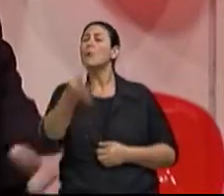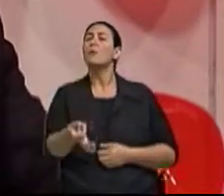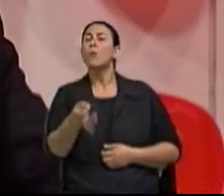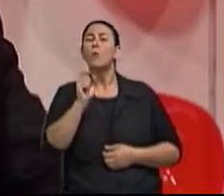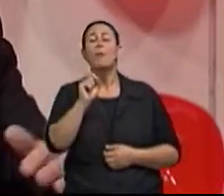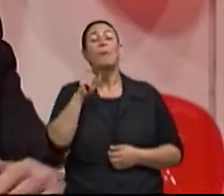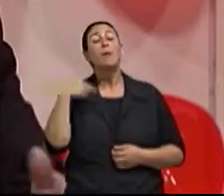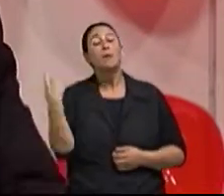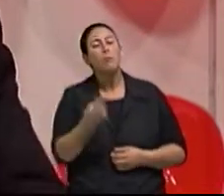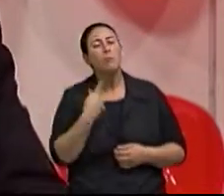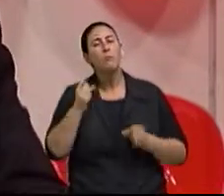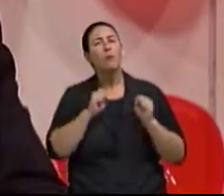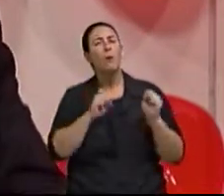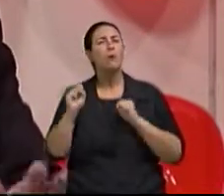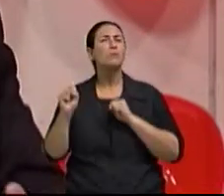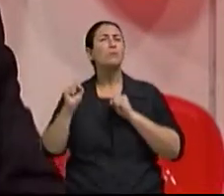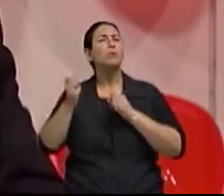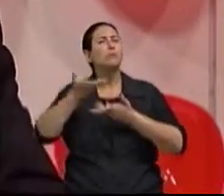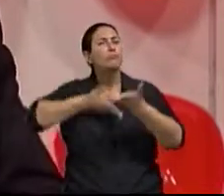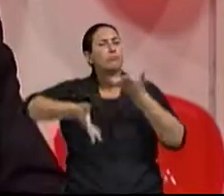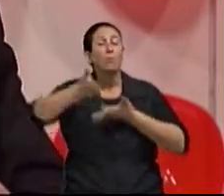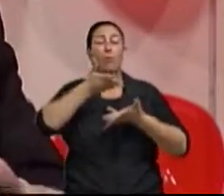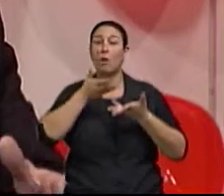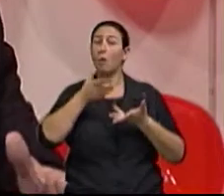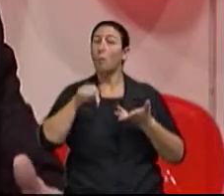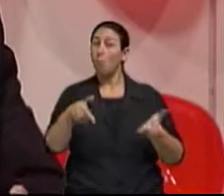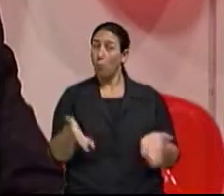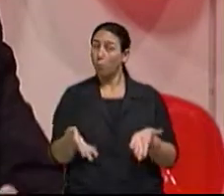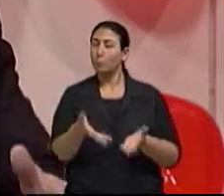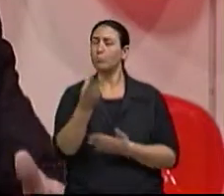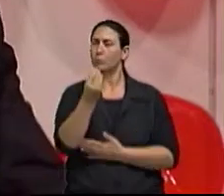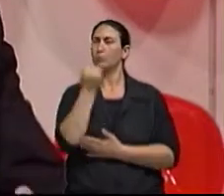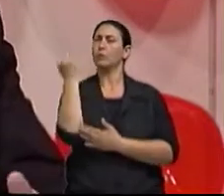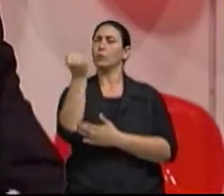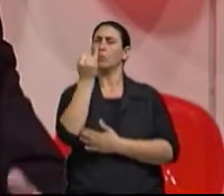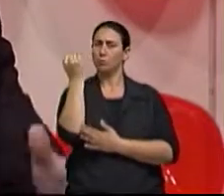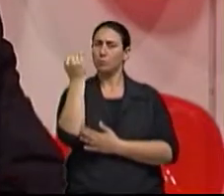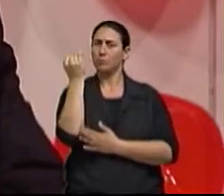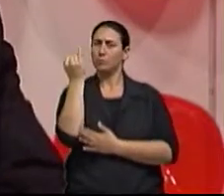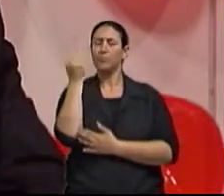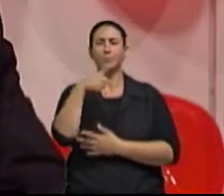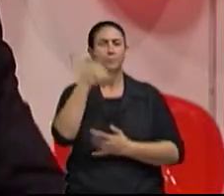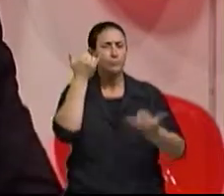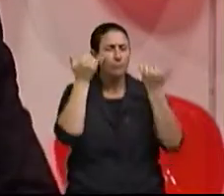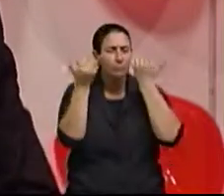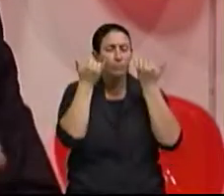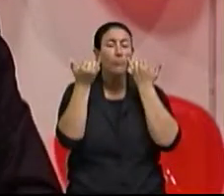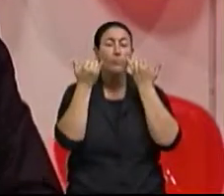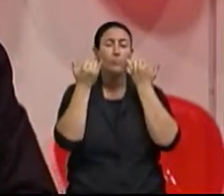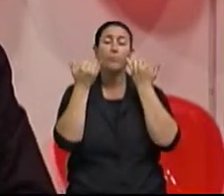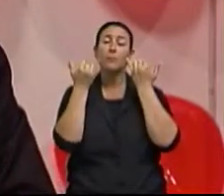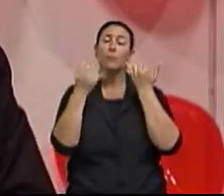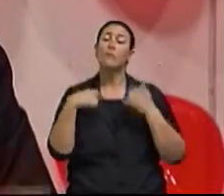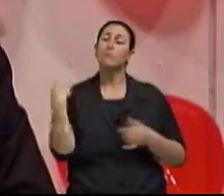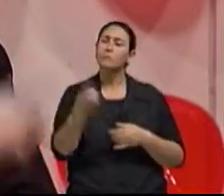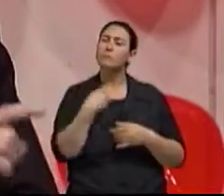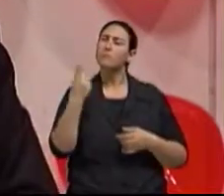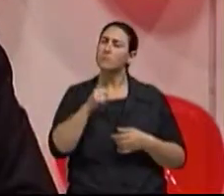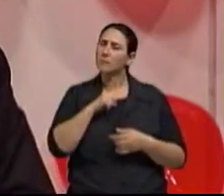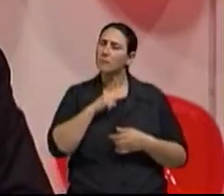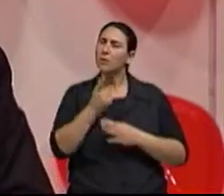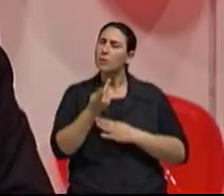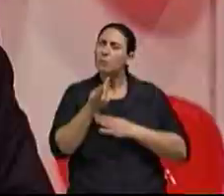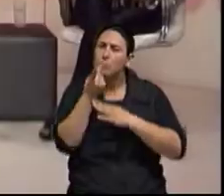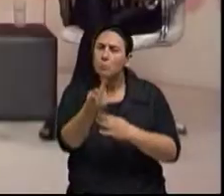informações, cruzar. Hoje é muito importante as informações. E aquela pessoa que é moderna, hoje vai em busca das informações